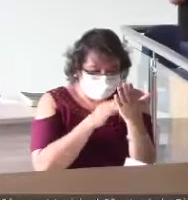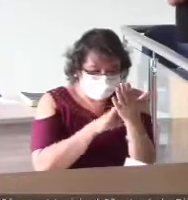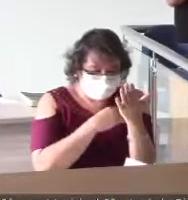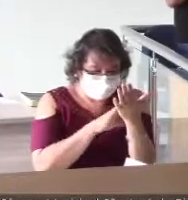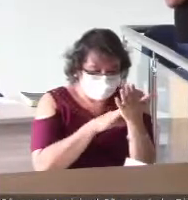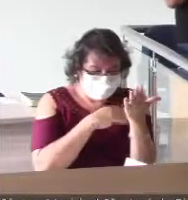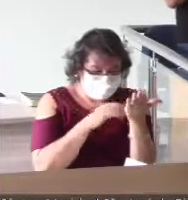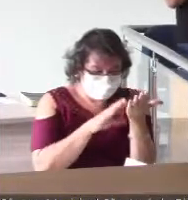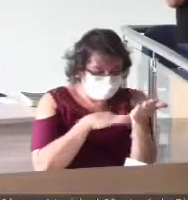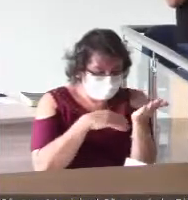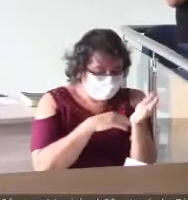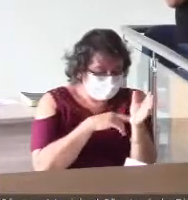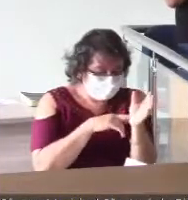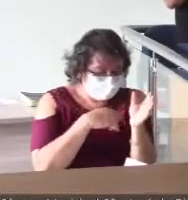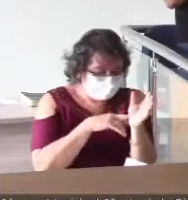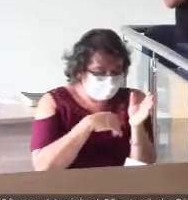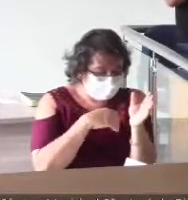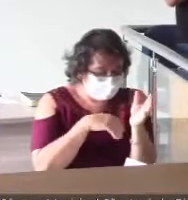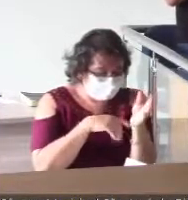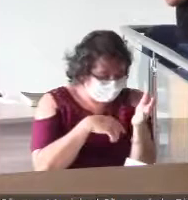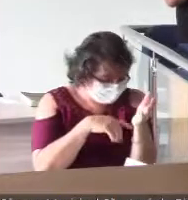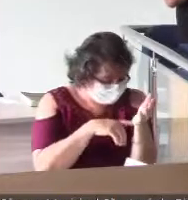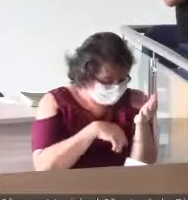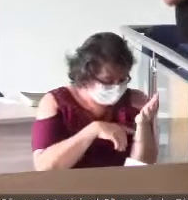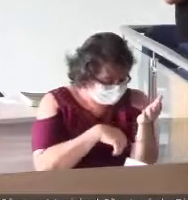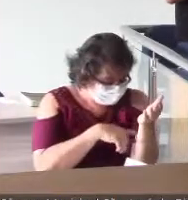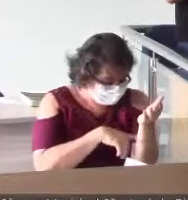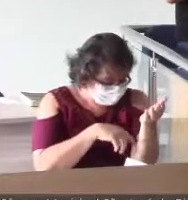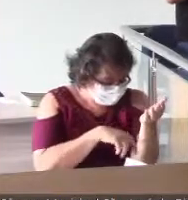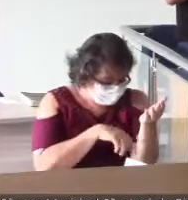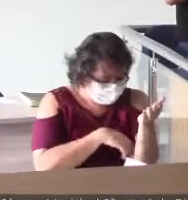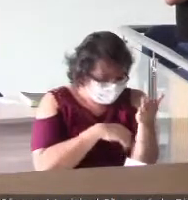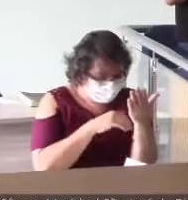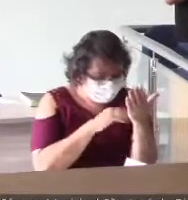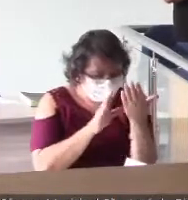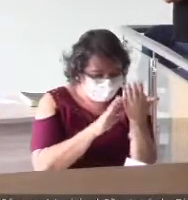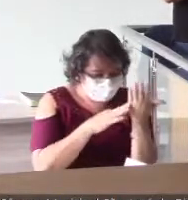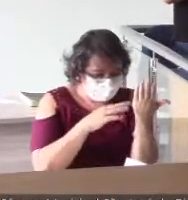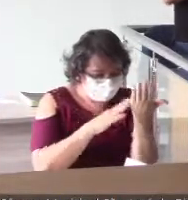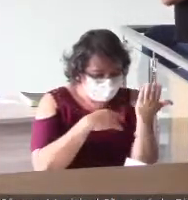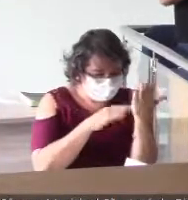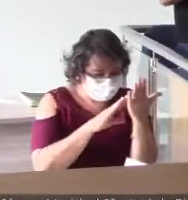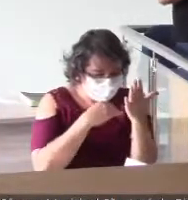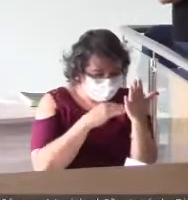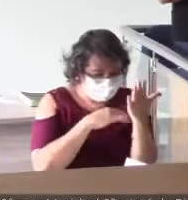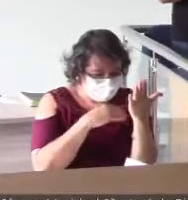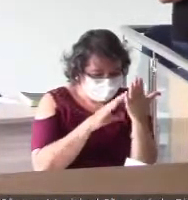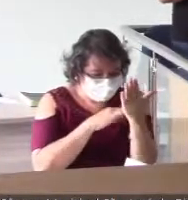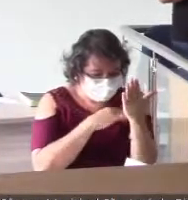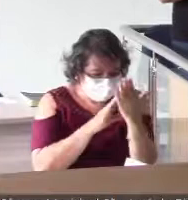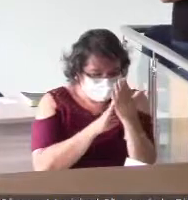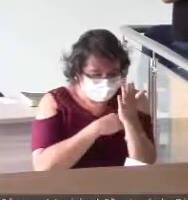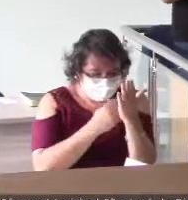pleitear uma emenda para o Botafogo, no caso. Essa daqui, no caso, foi destinada à FEUC. E até,